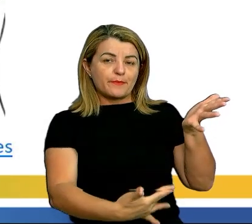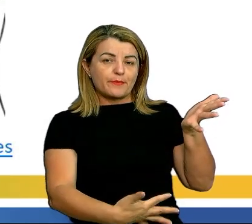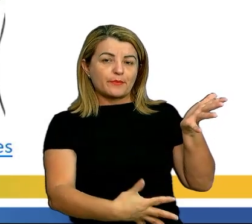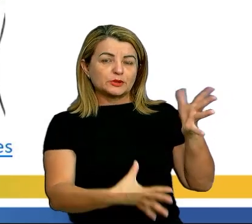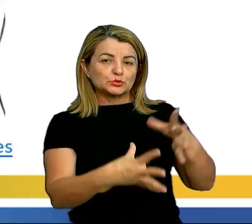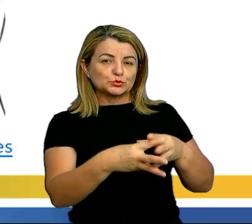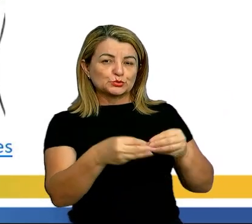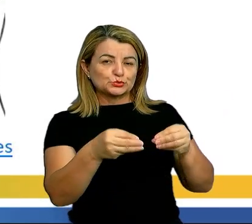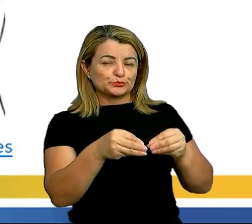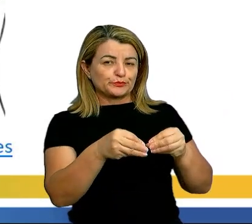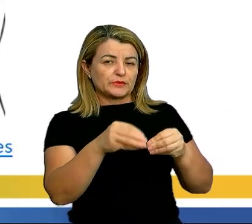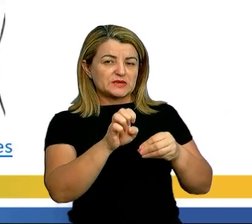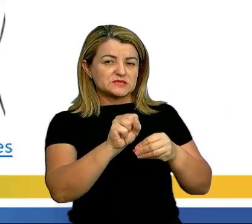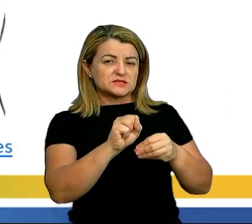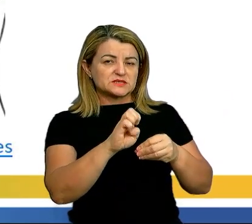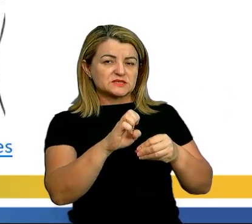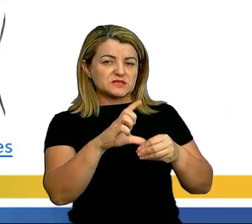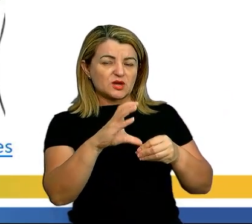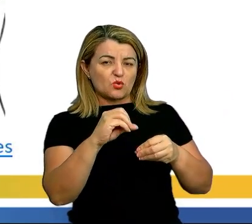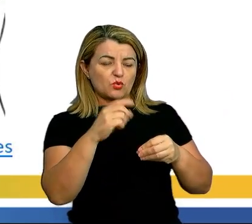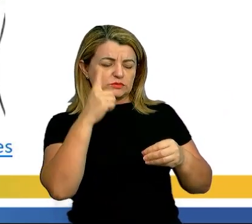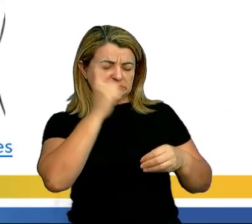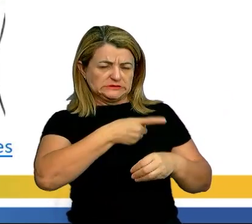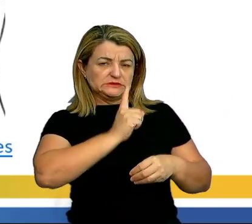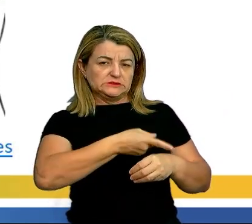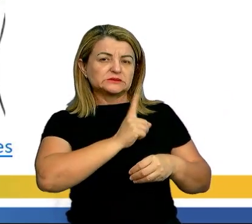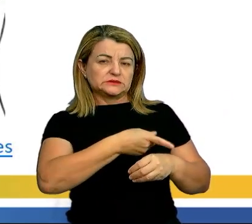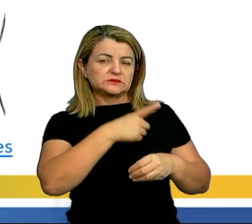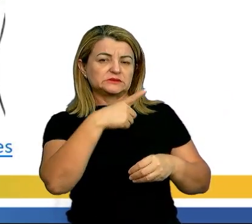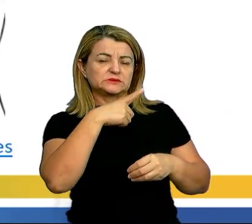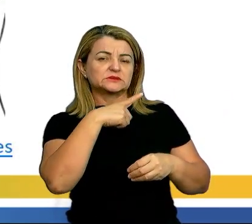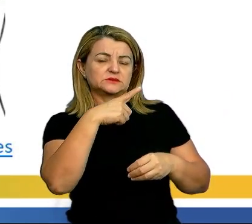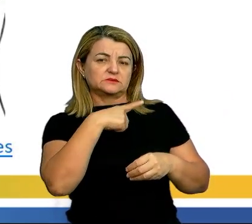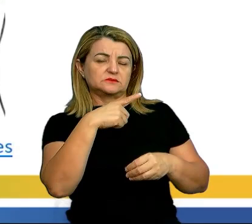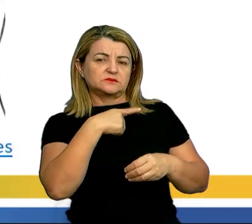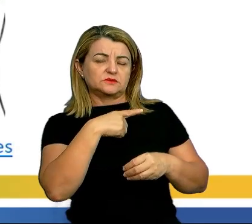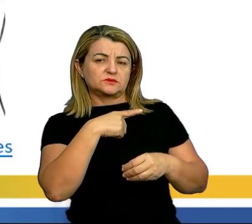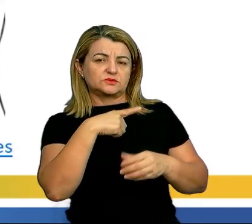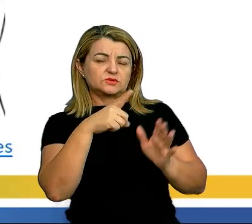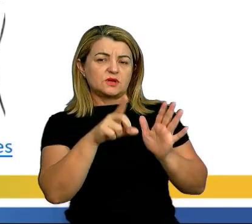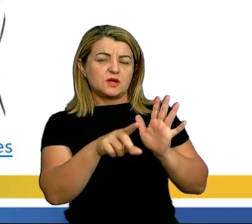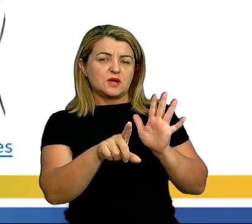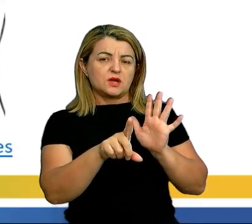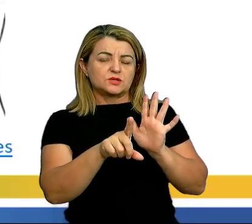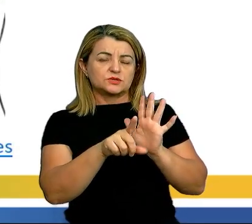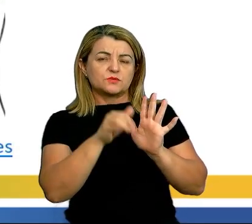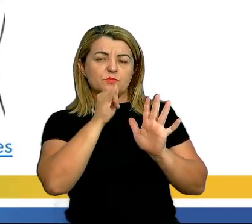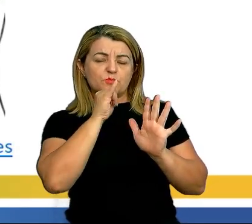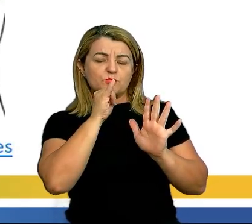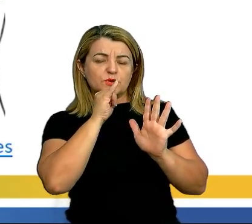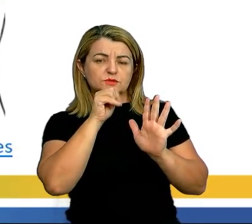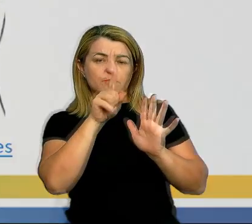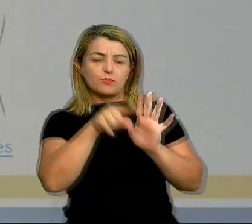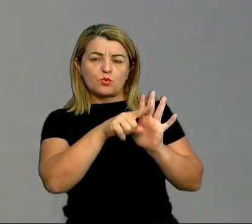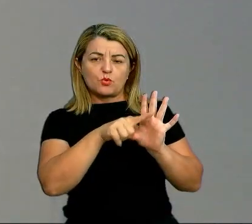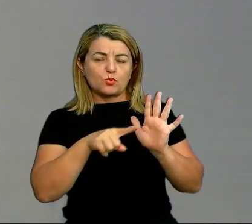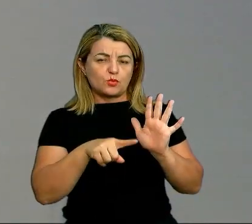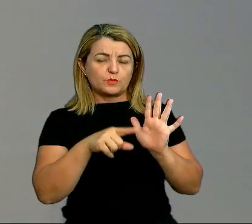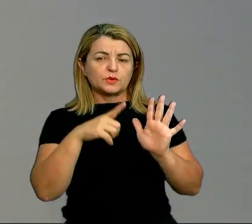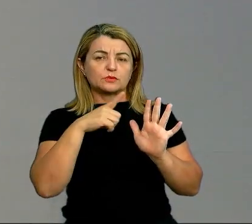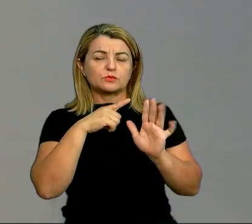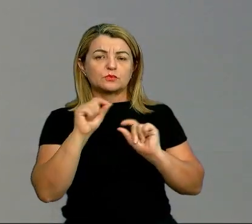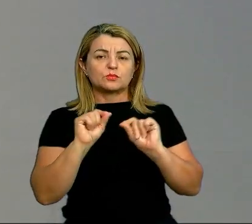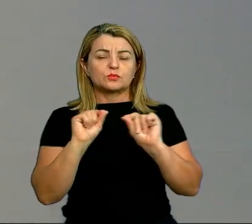seco e crítico dos poetas, censurando o caráter emotivo e pouco disciplinado de Campos e Caeiro. Então, a gente